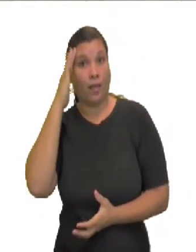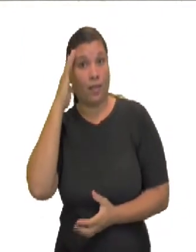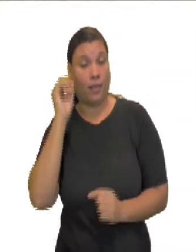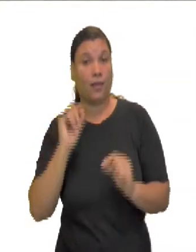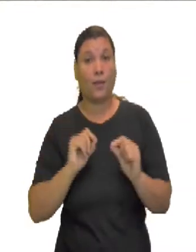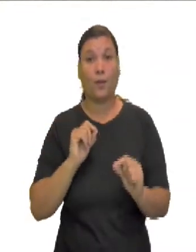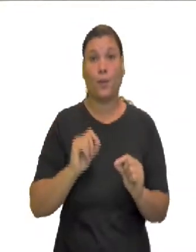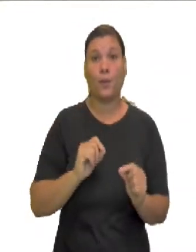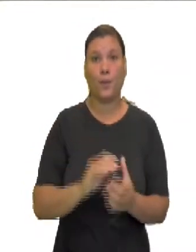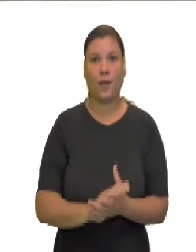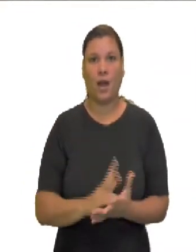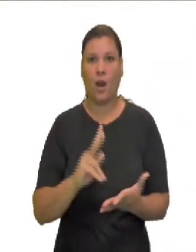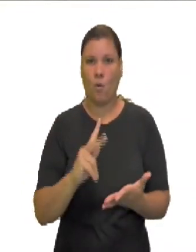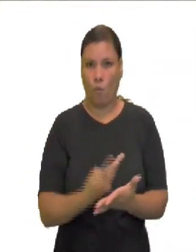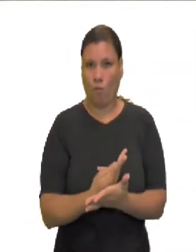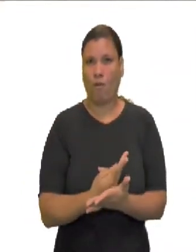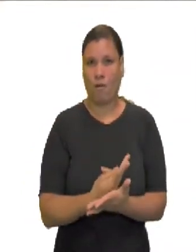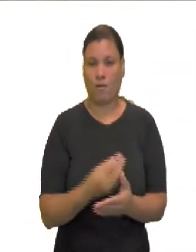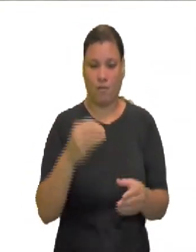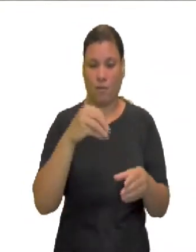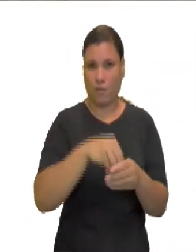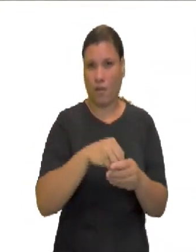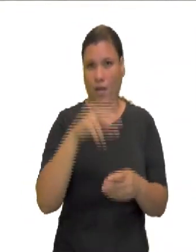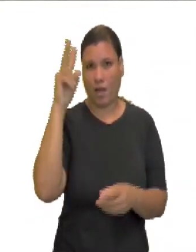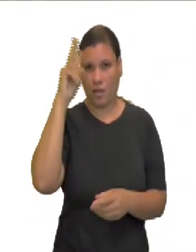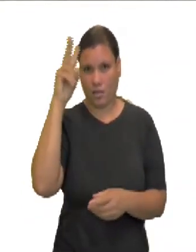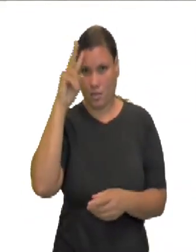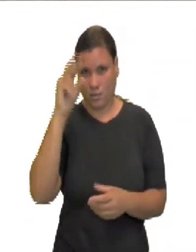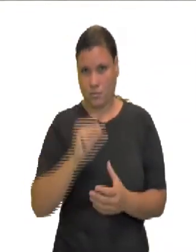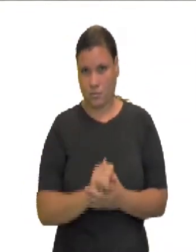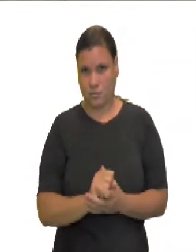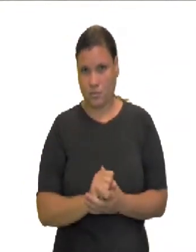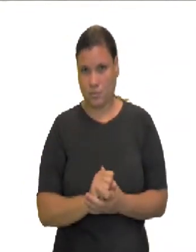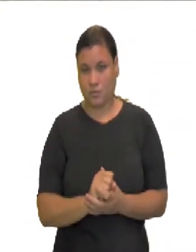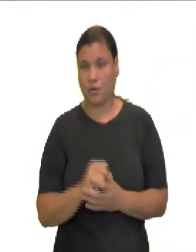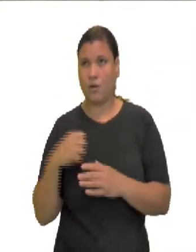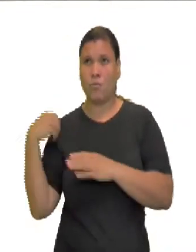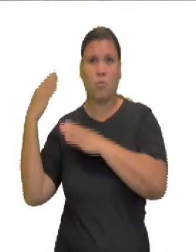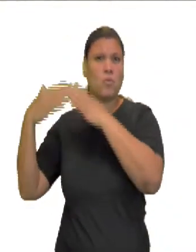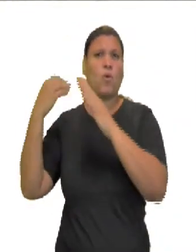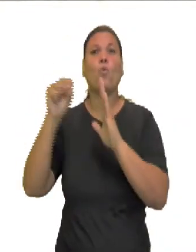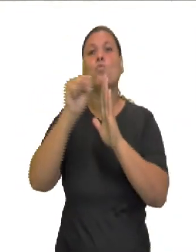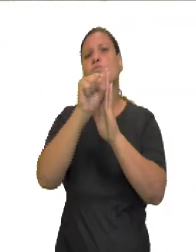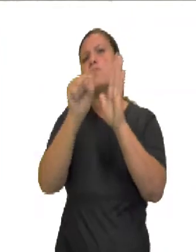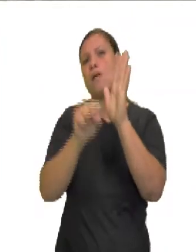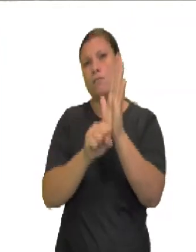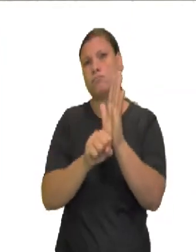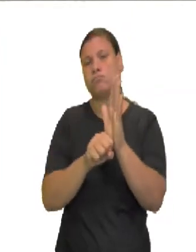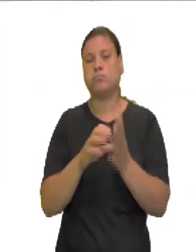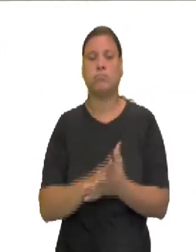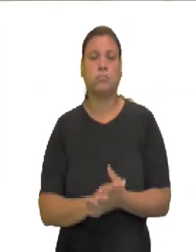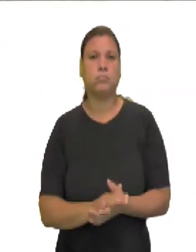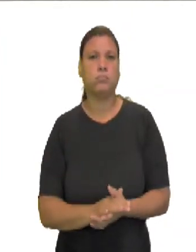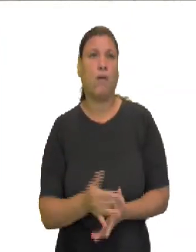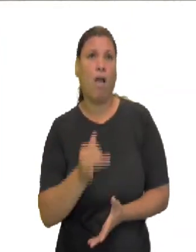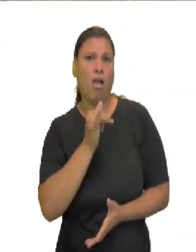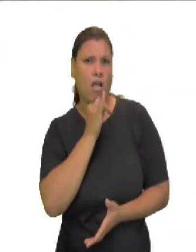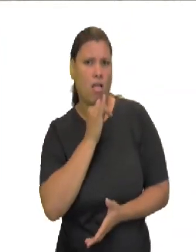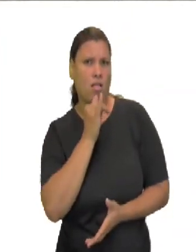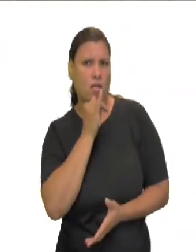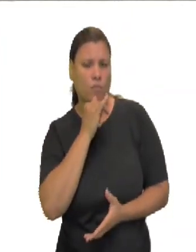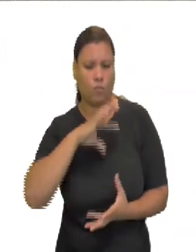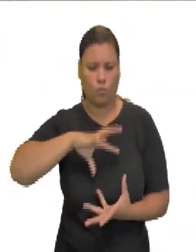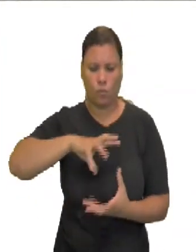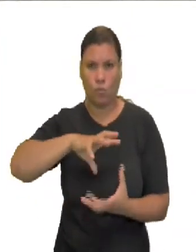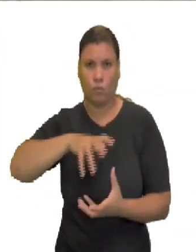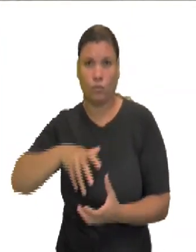de acontecimentos históricos no decorrer dos séculos. Por exemplo, a Revolução Francesa foi um